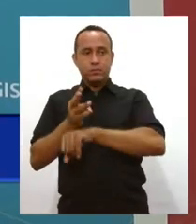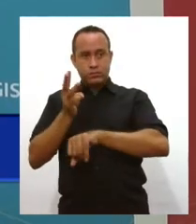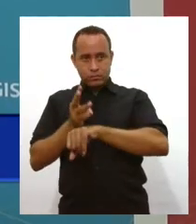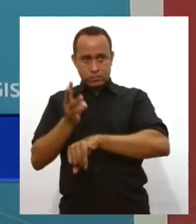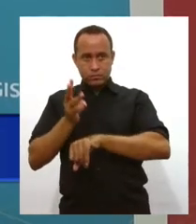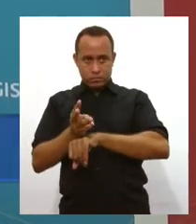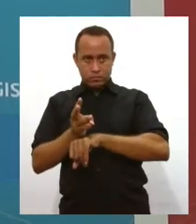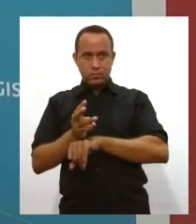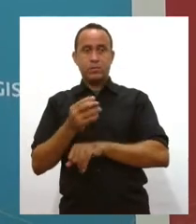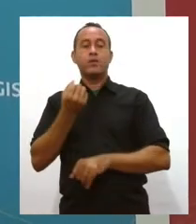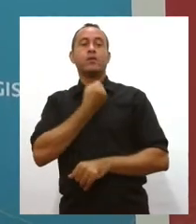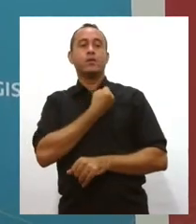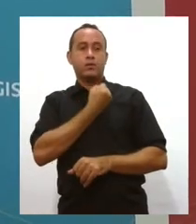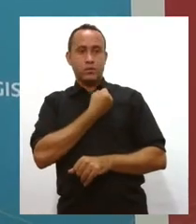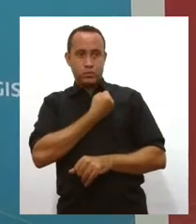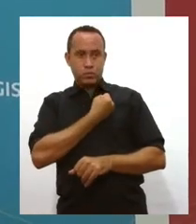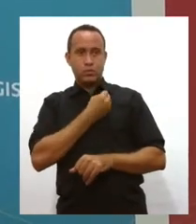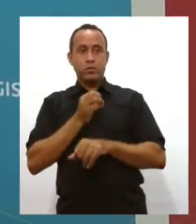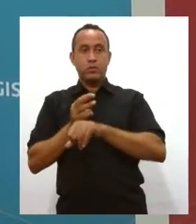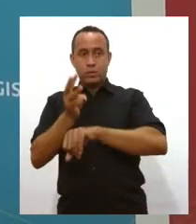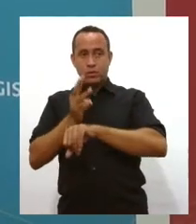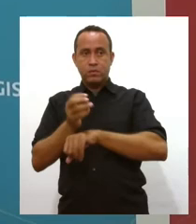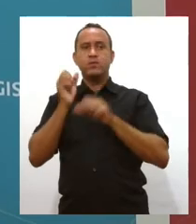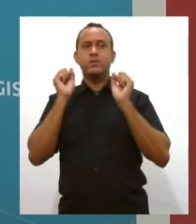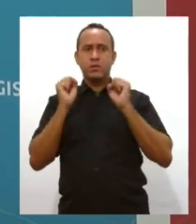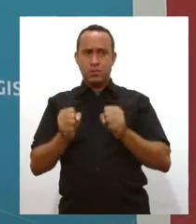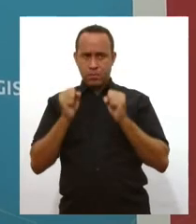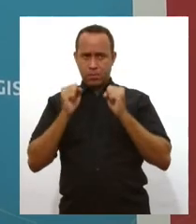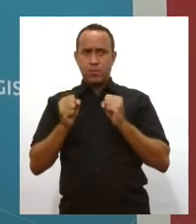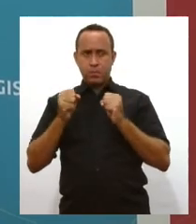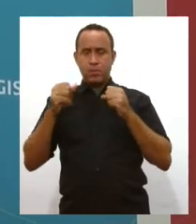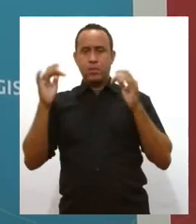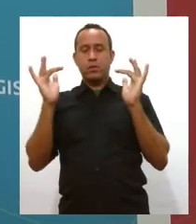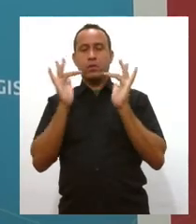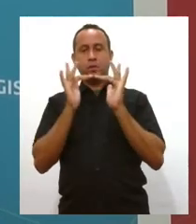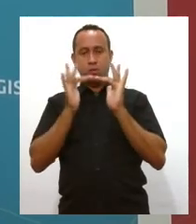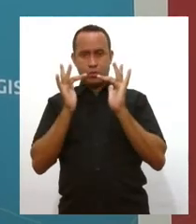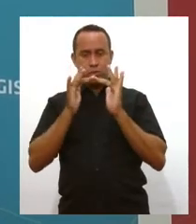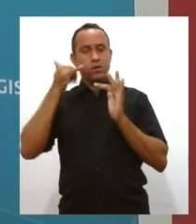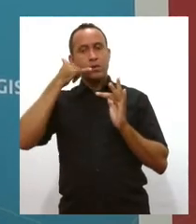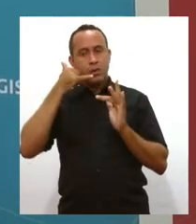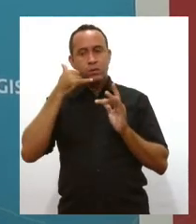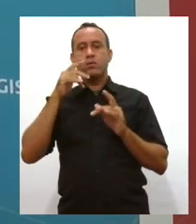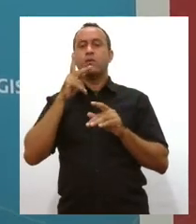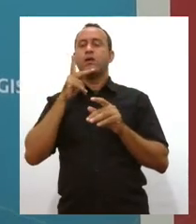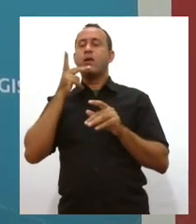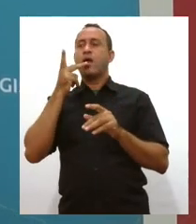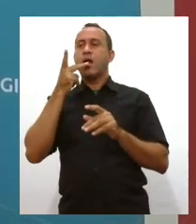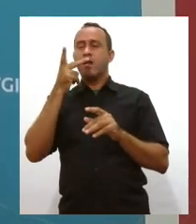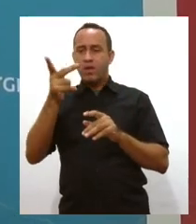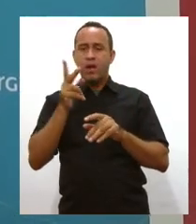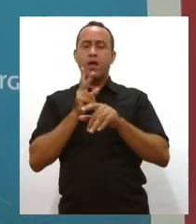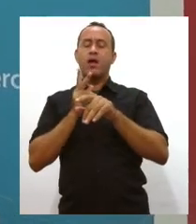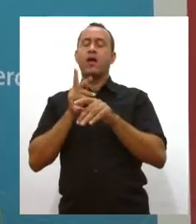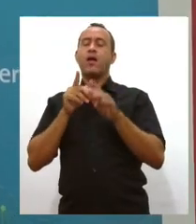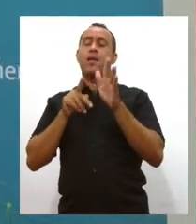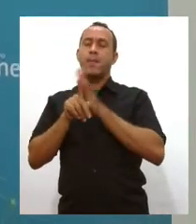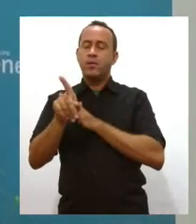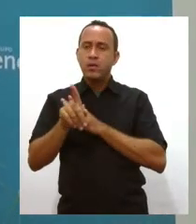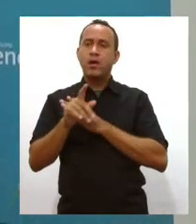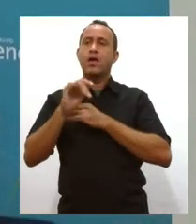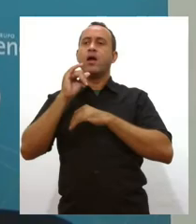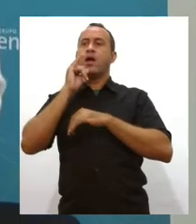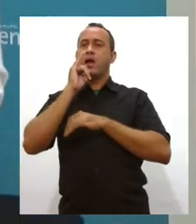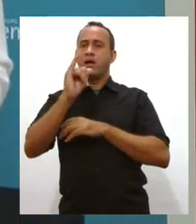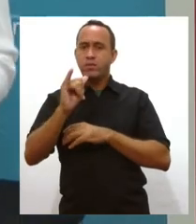Esse é o nosso WhatsApp e ali você pode fazer contato com a Energiza, fazer denúncia, vários outros serviços também, imprimir